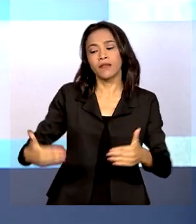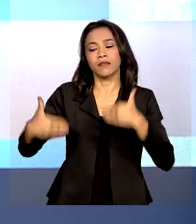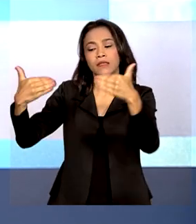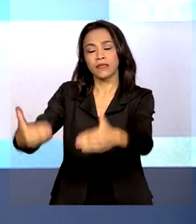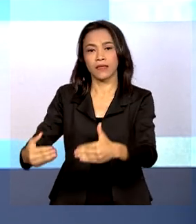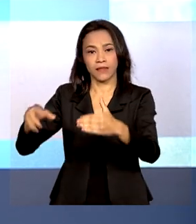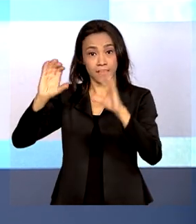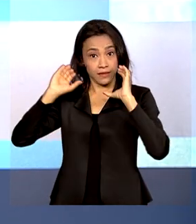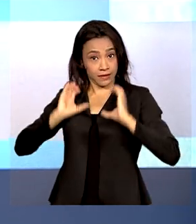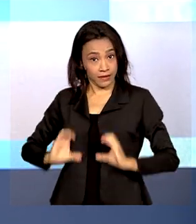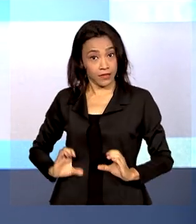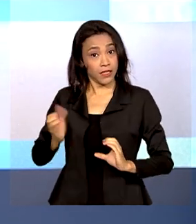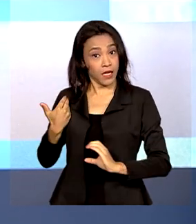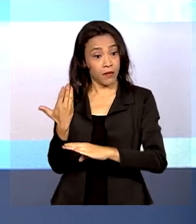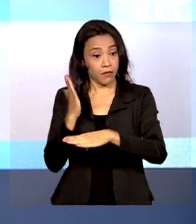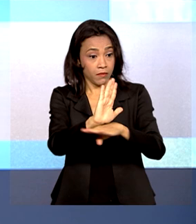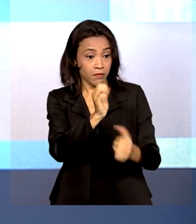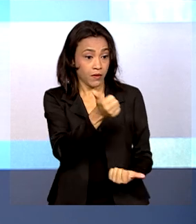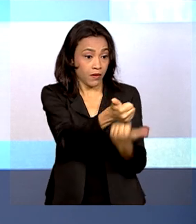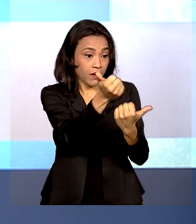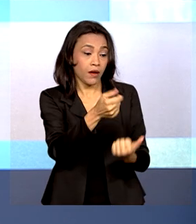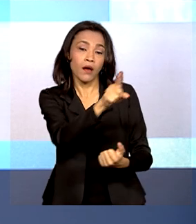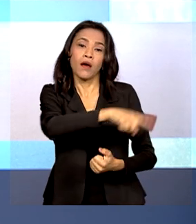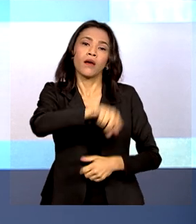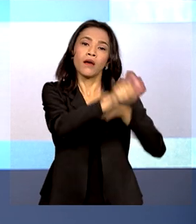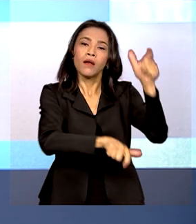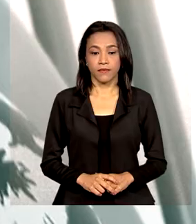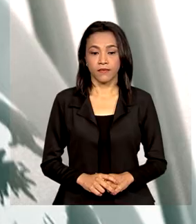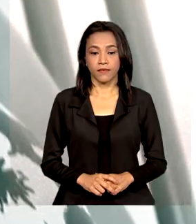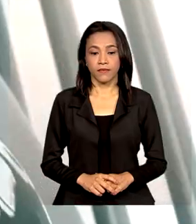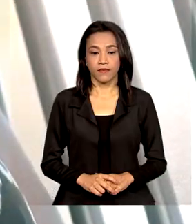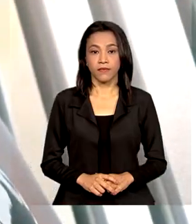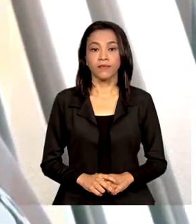que ajudaram os brasileiros em situação de vulnerabilidade.